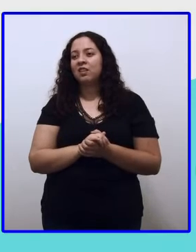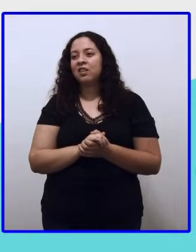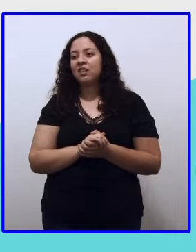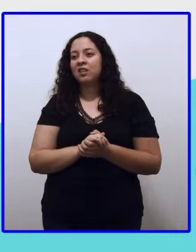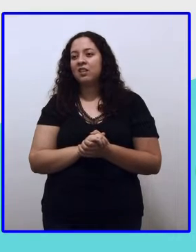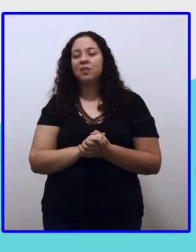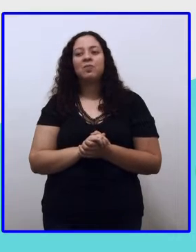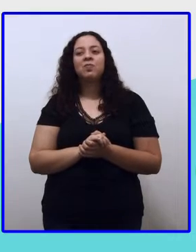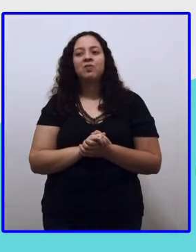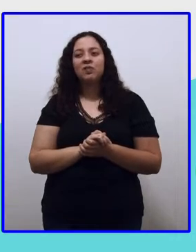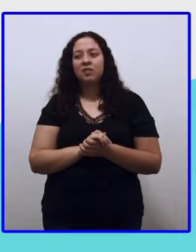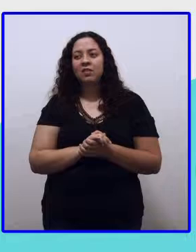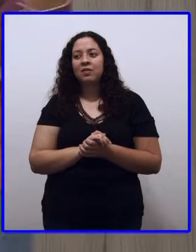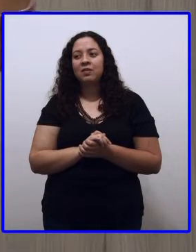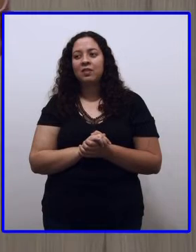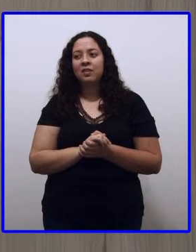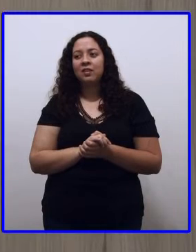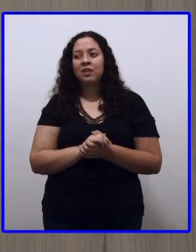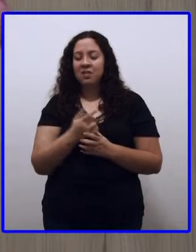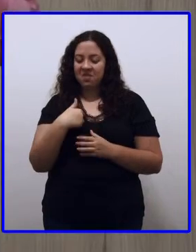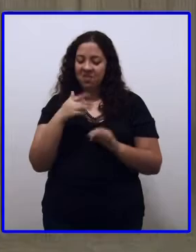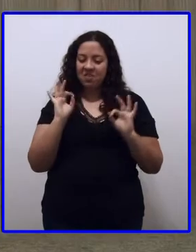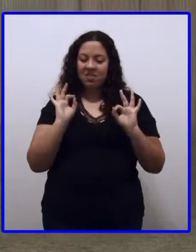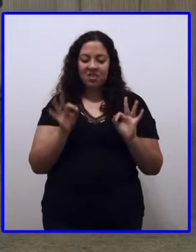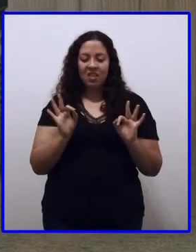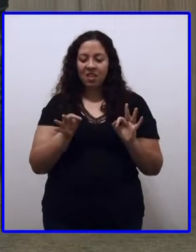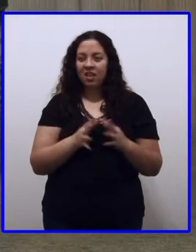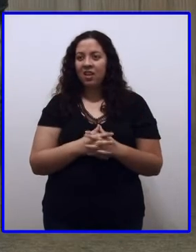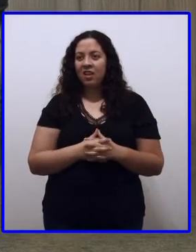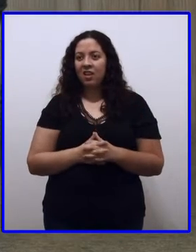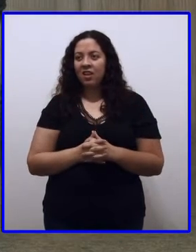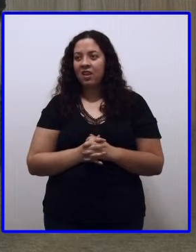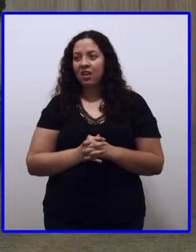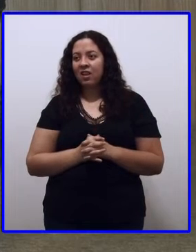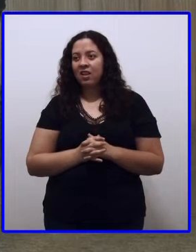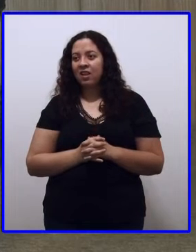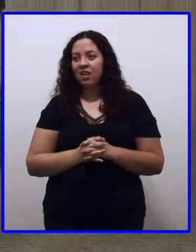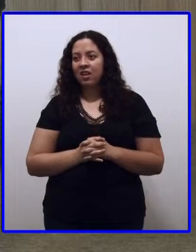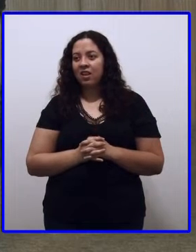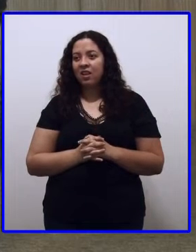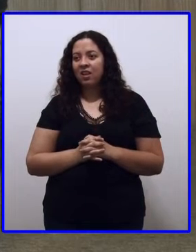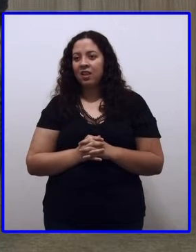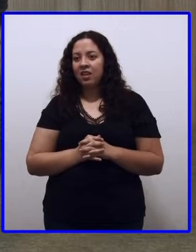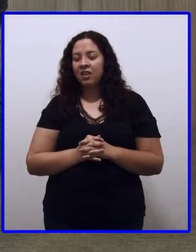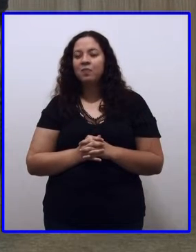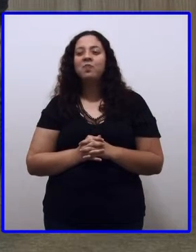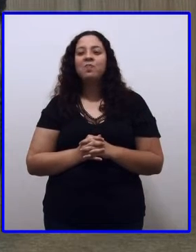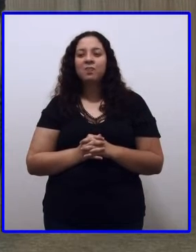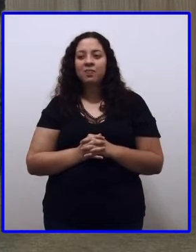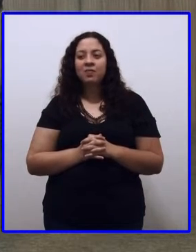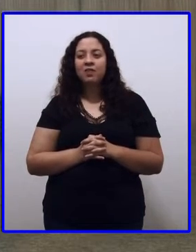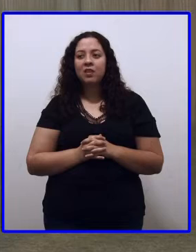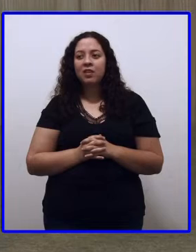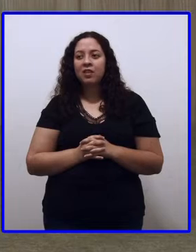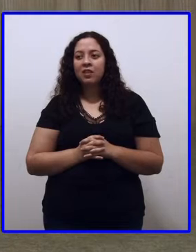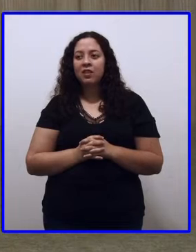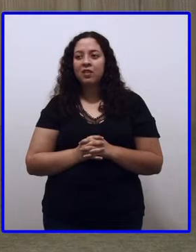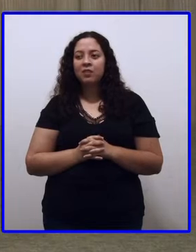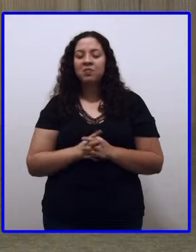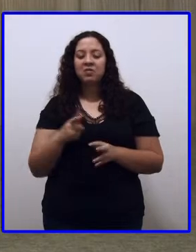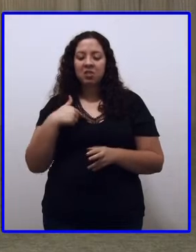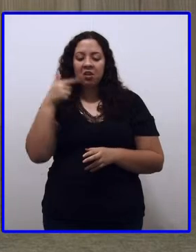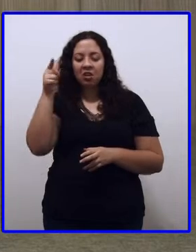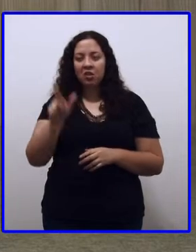Acertei, Prô, Prô É, você acertou, Prô Natália. Prô Camila, Prô Camila, não chora. Calma, você consegue. Vai de novo?